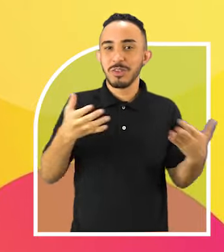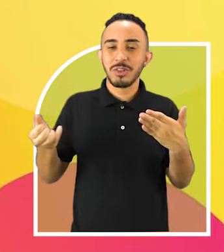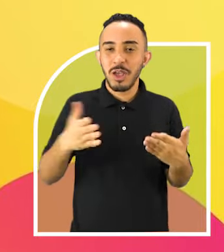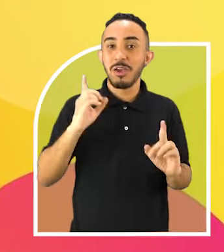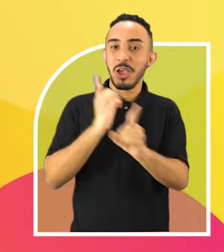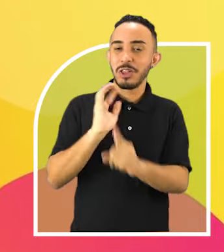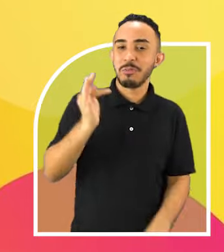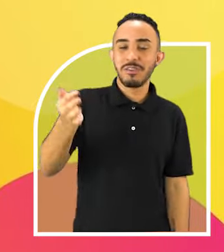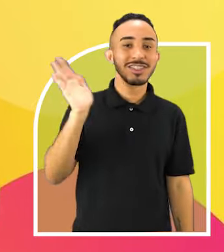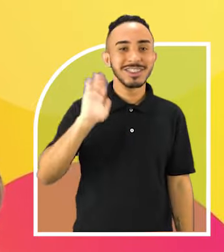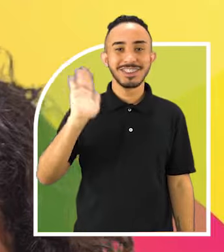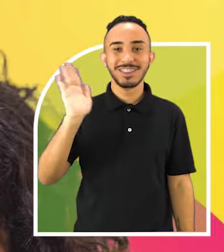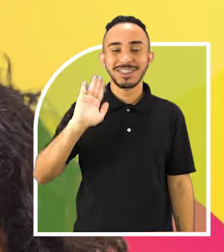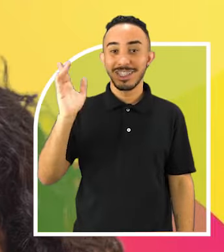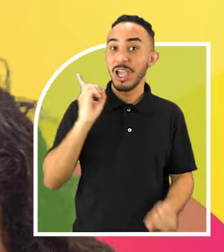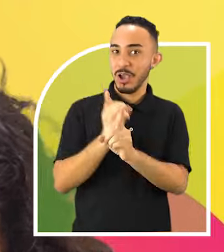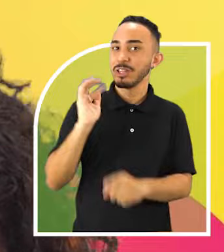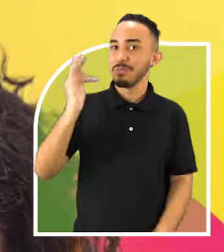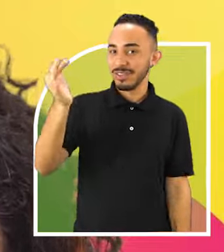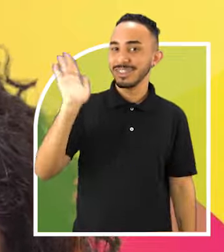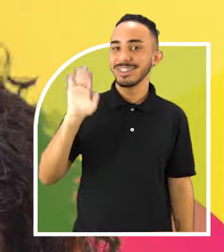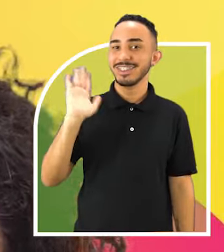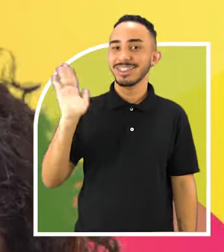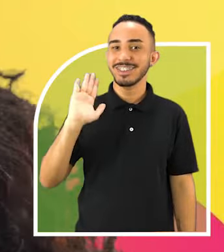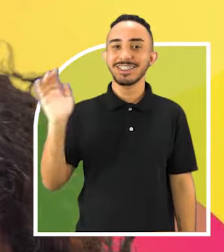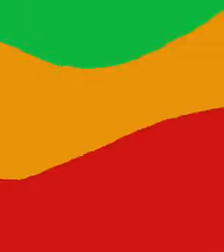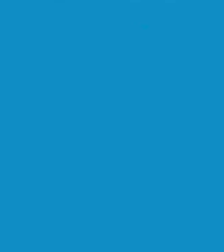notícias para você! Até mais, pessoal! Tchau, tchau! Até a próxima!